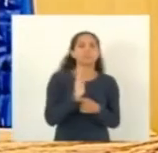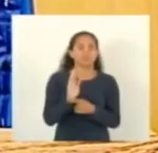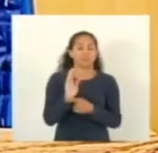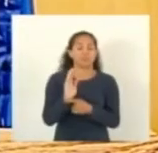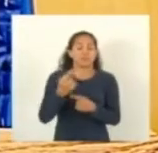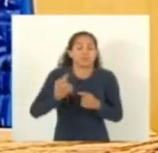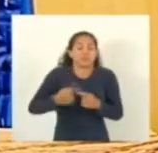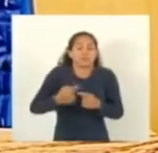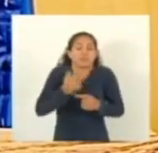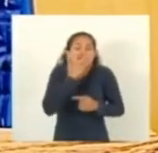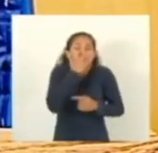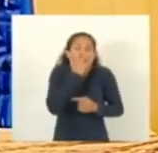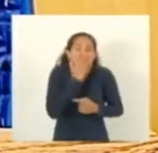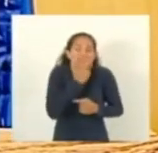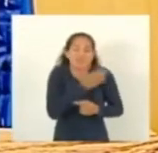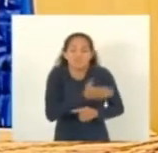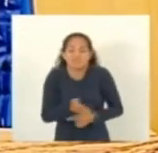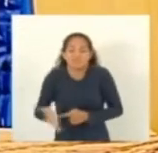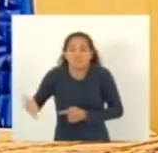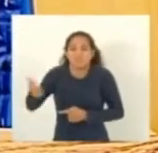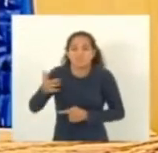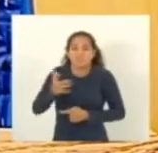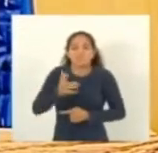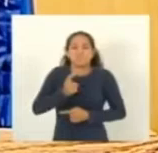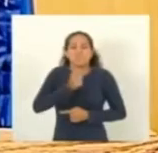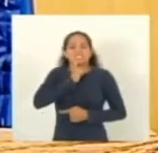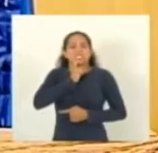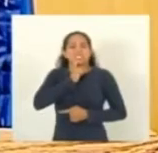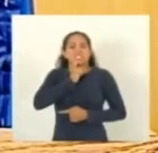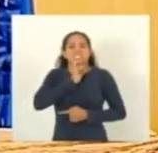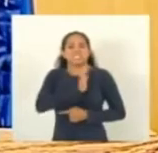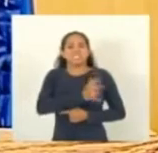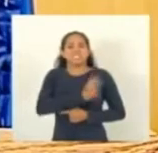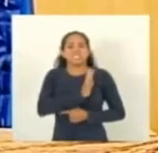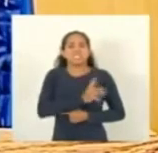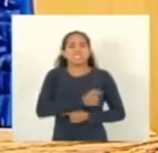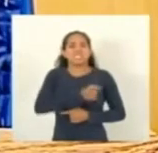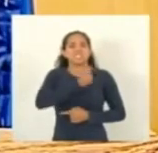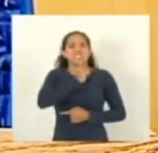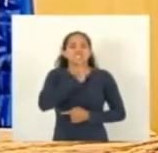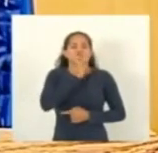ficando cada vez mais duros nós estamos ficando cada vez mais